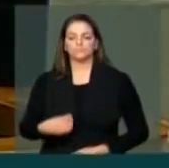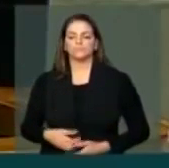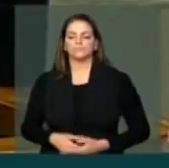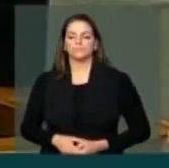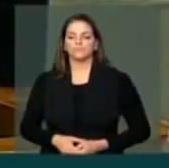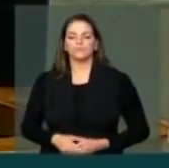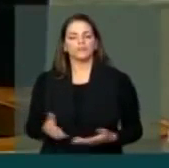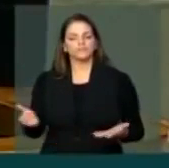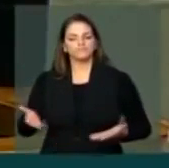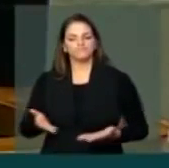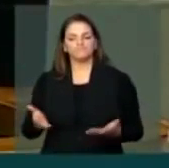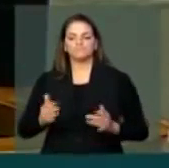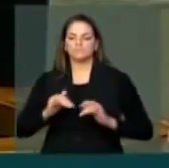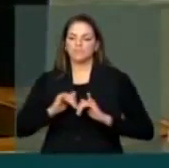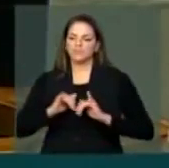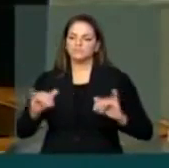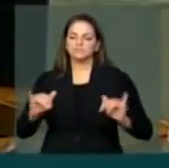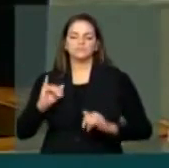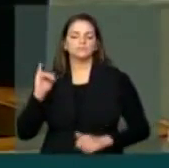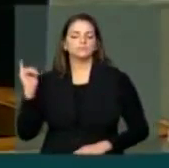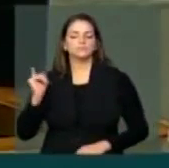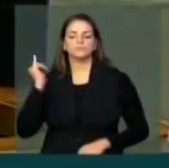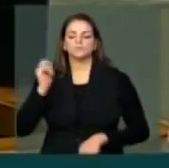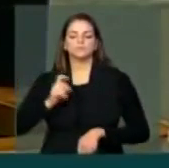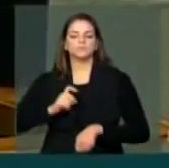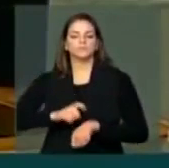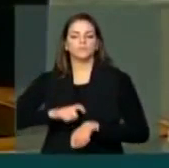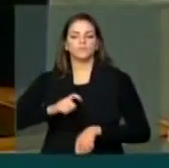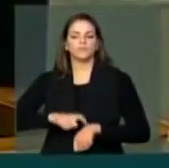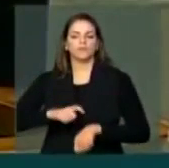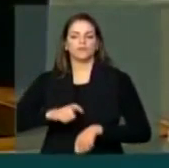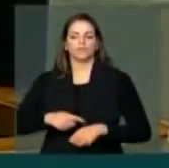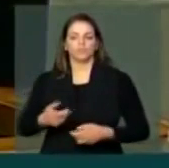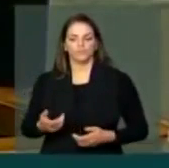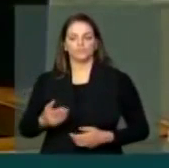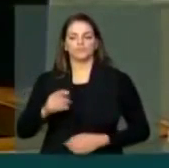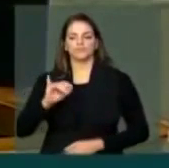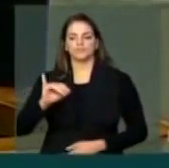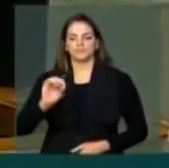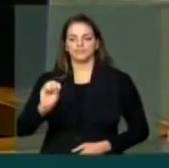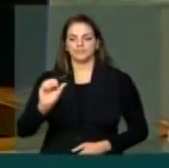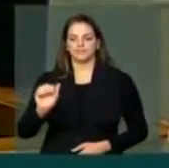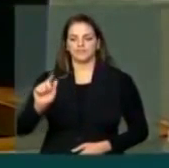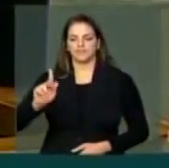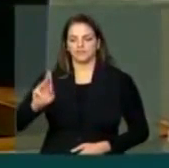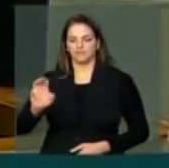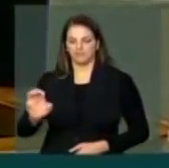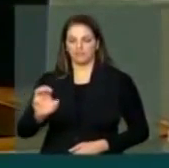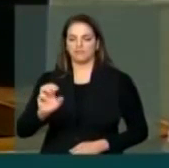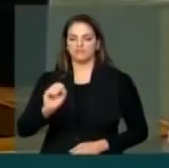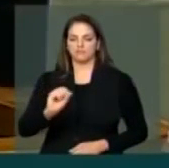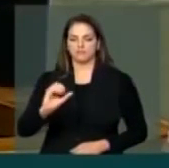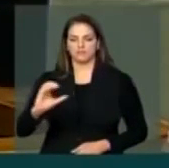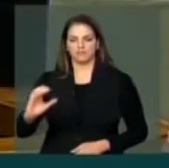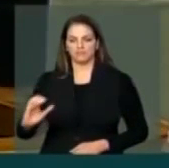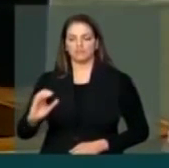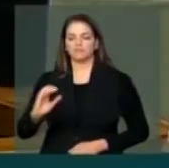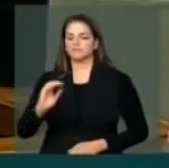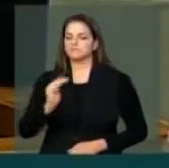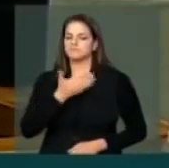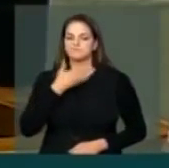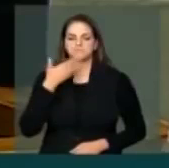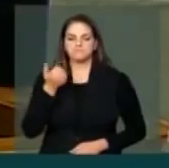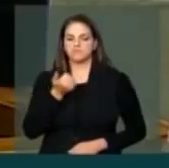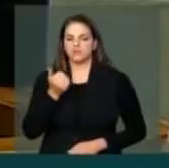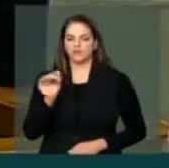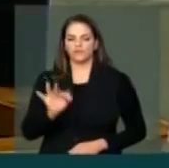registrar esse momento histórico da ISAG de Santa Catarina, uma das maiores ou melhor